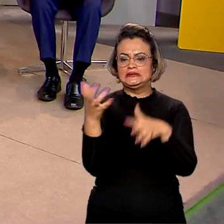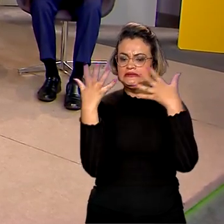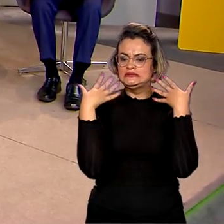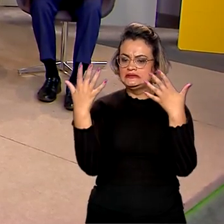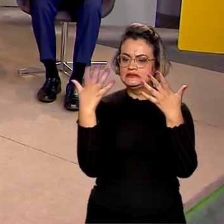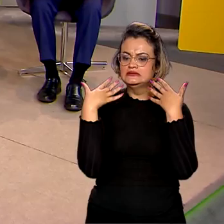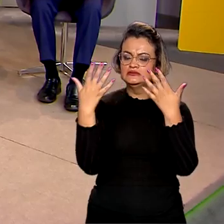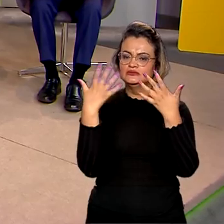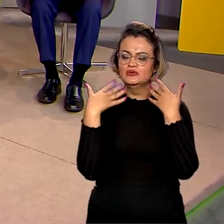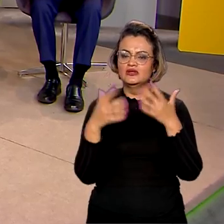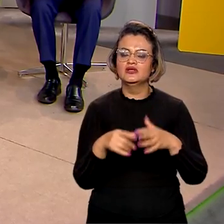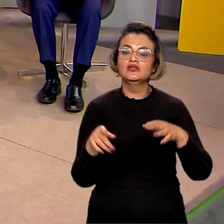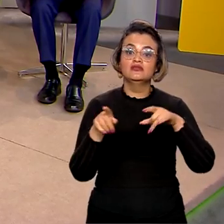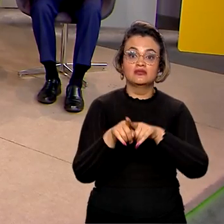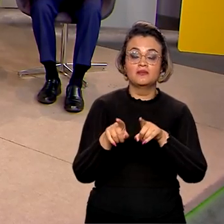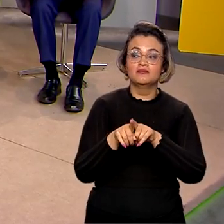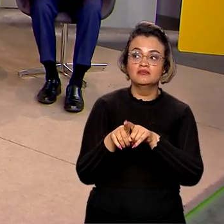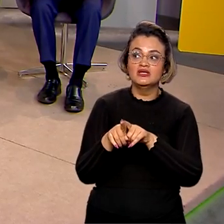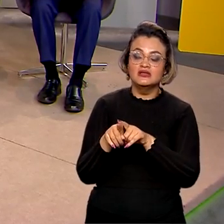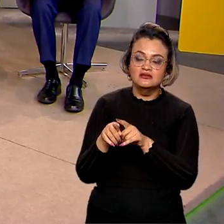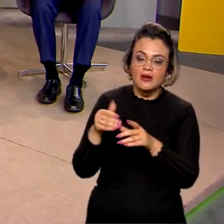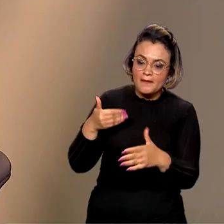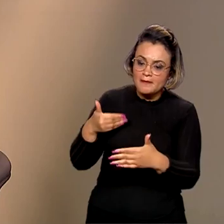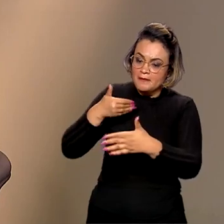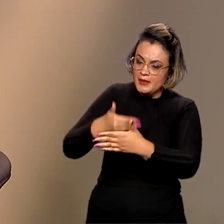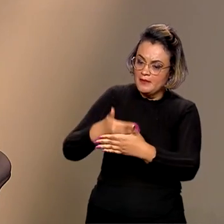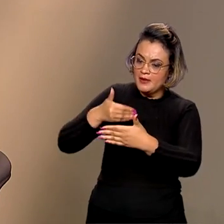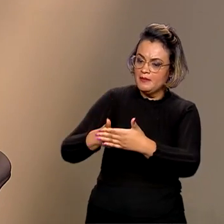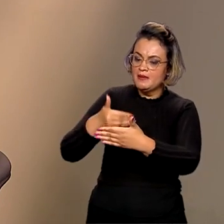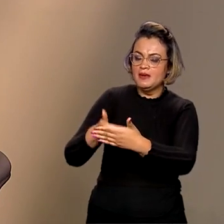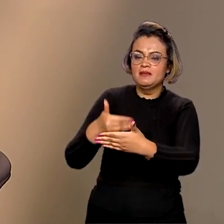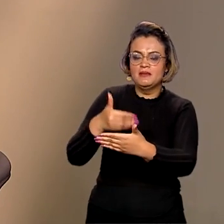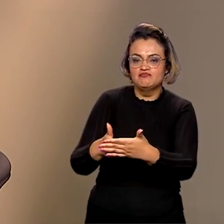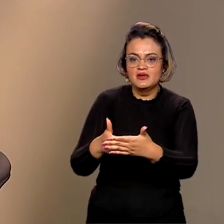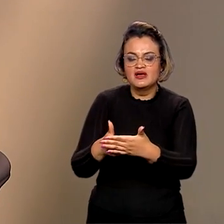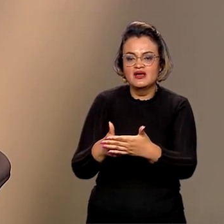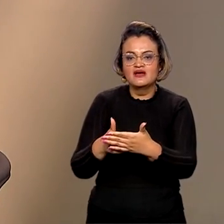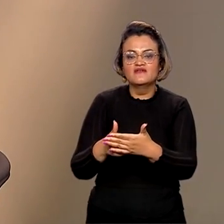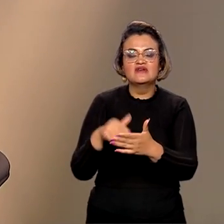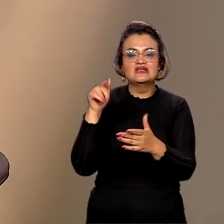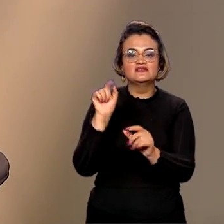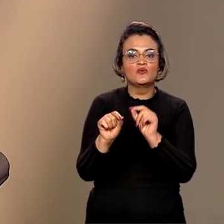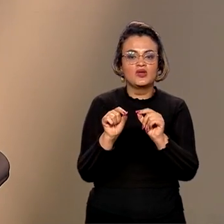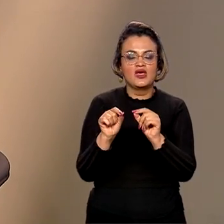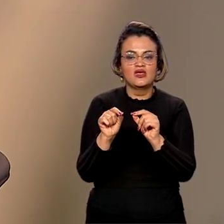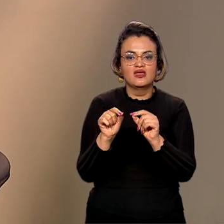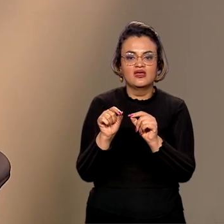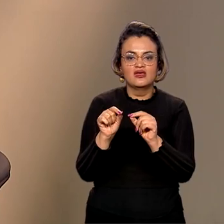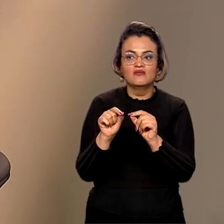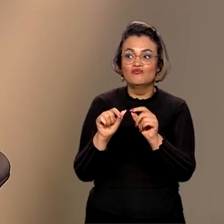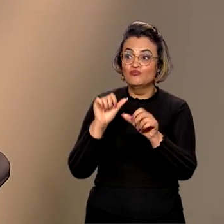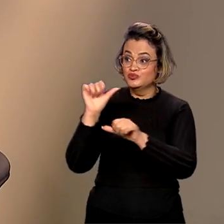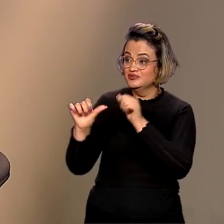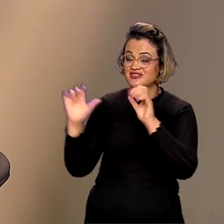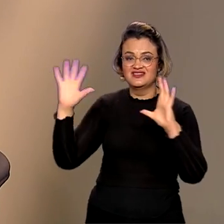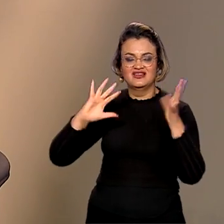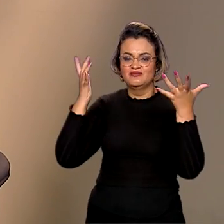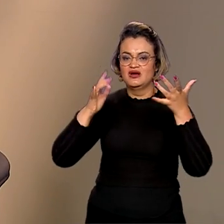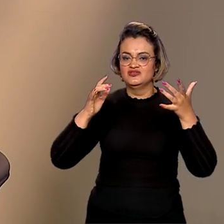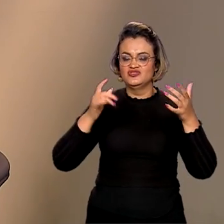há também já uma contagem regressiva para chegarmos no ponto de não retorno das mudanças climáticas.